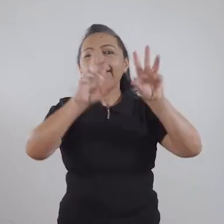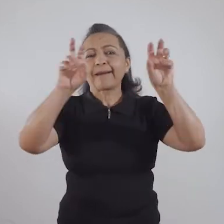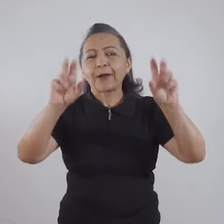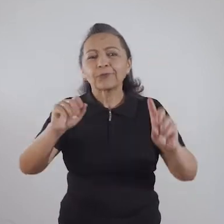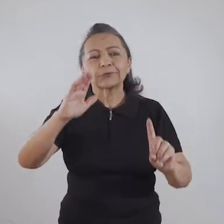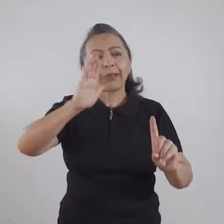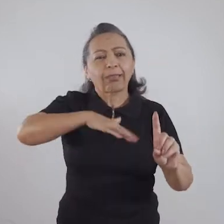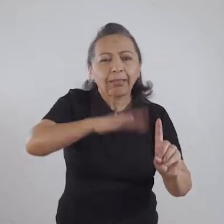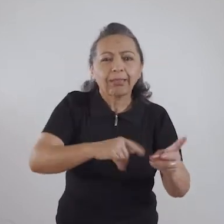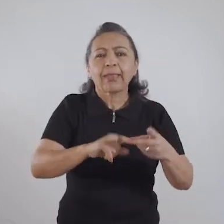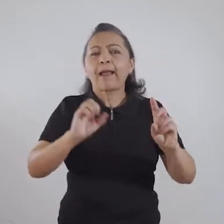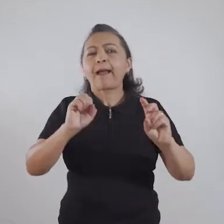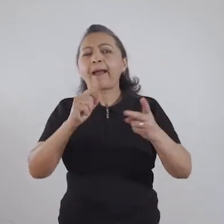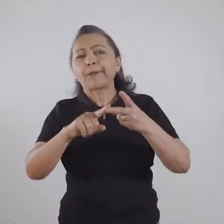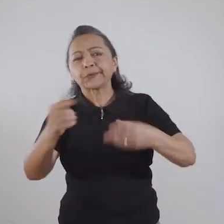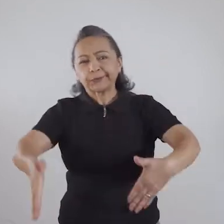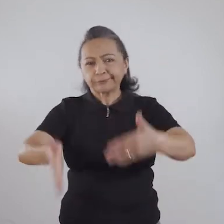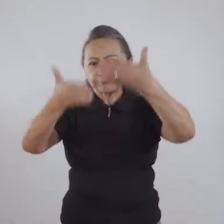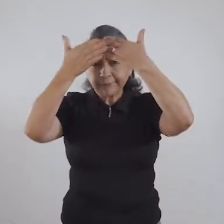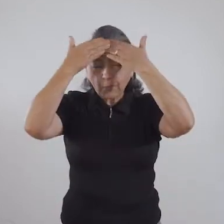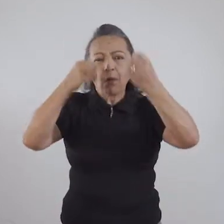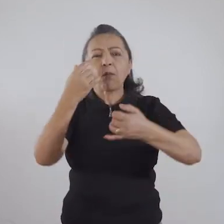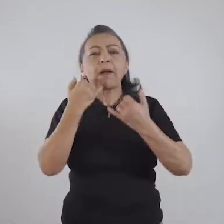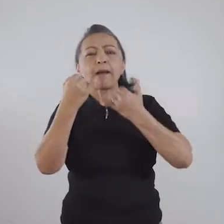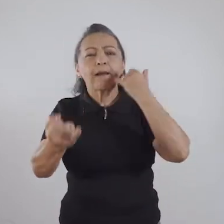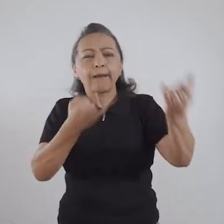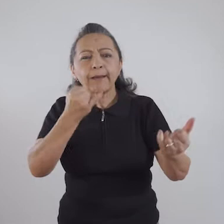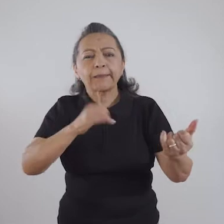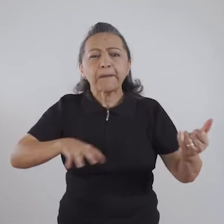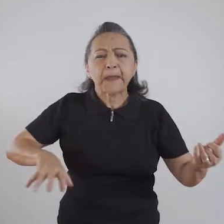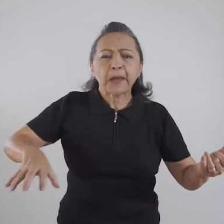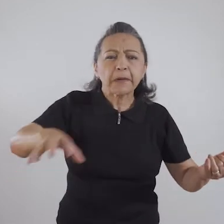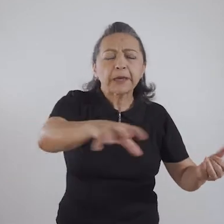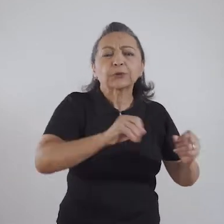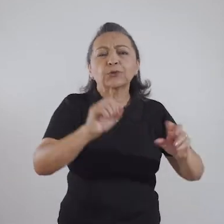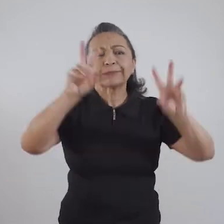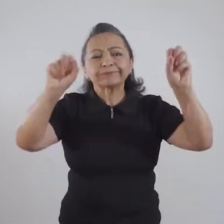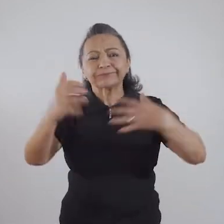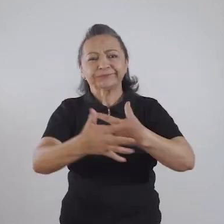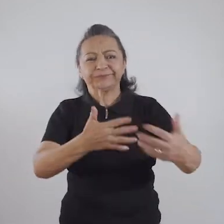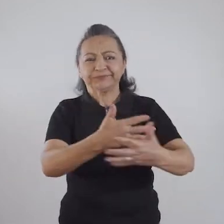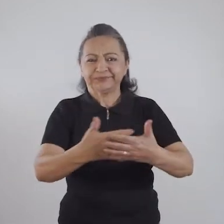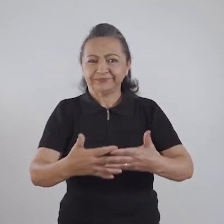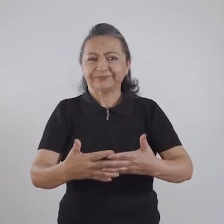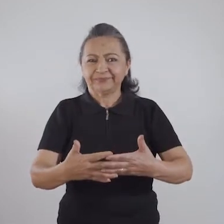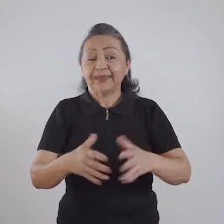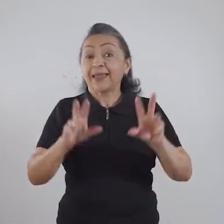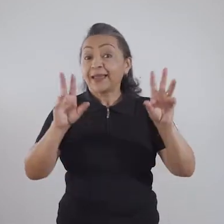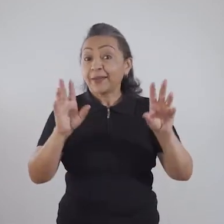algumas informações que permeiam todo esse tema da sexualidade. Quando a gente fala em